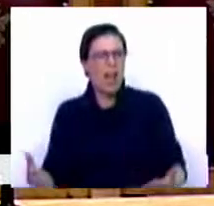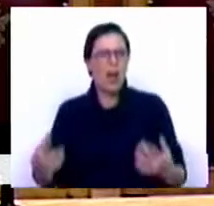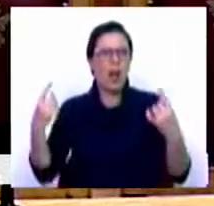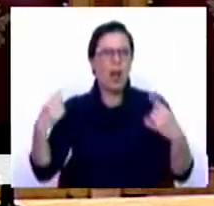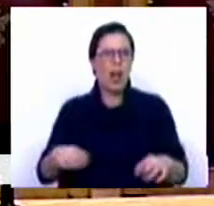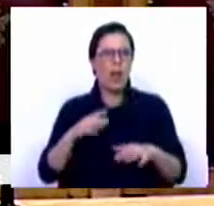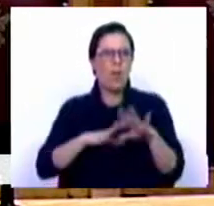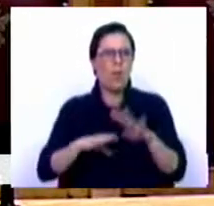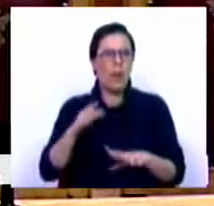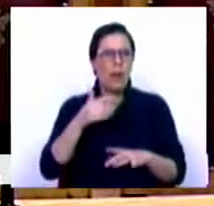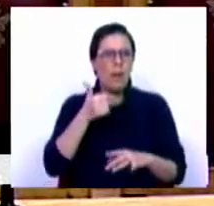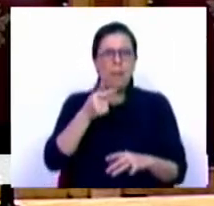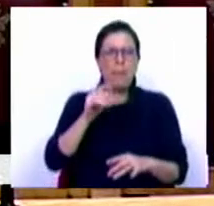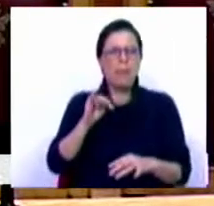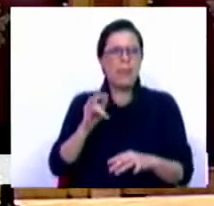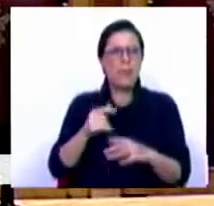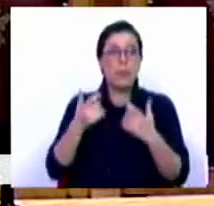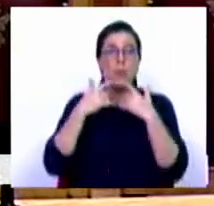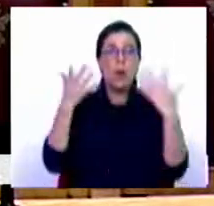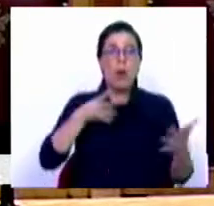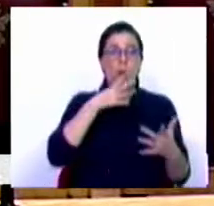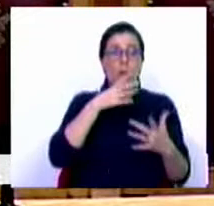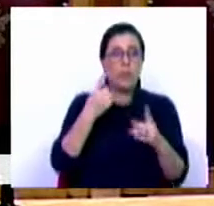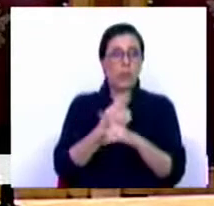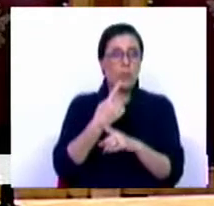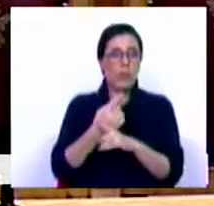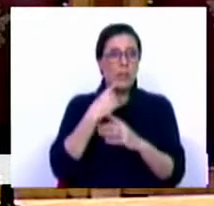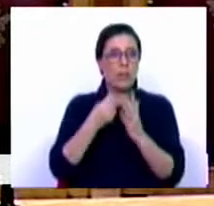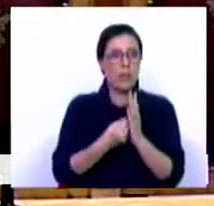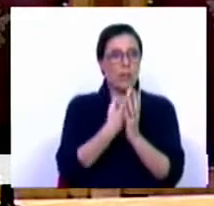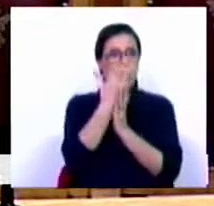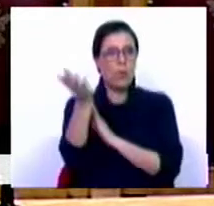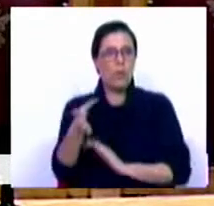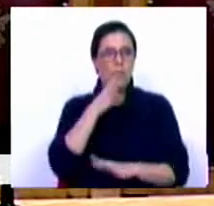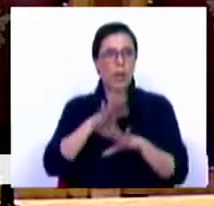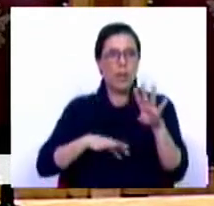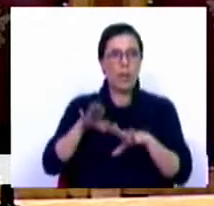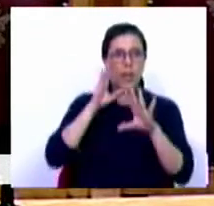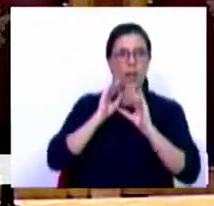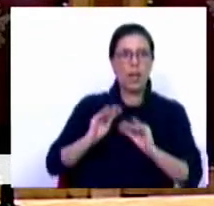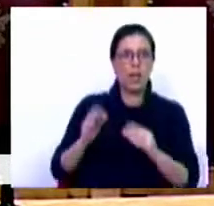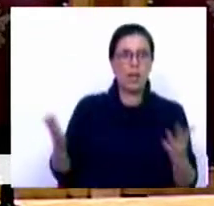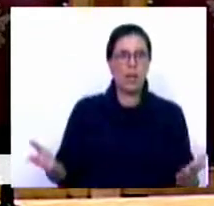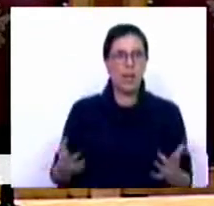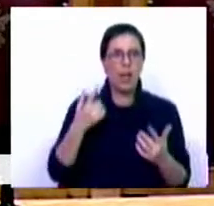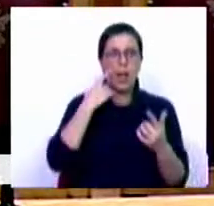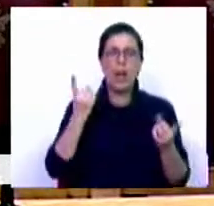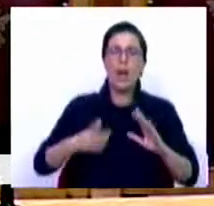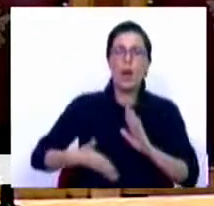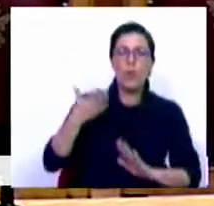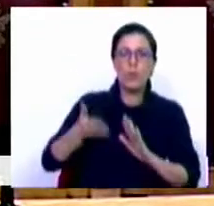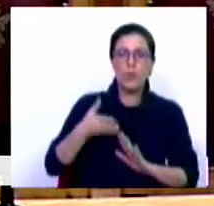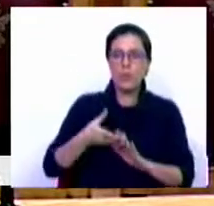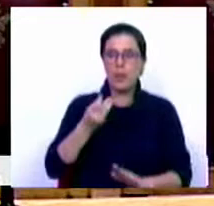luciferes, belceburs, bom, entes cornudos que existem por aqui a trabalhar a educação. Não se vê a urgência